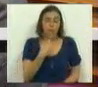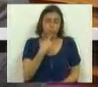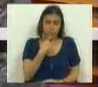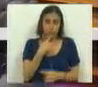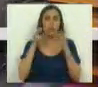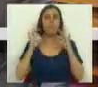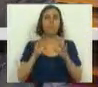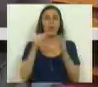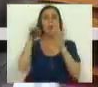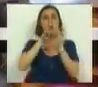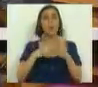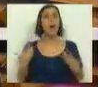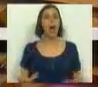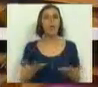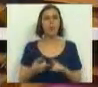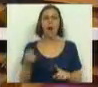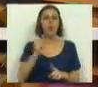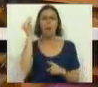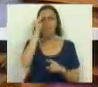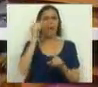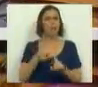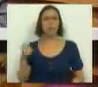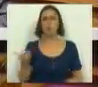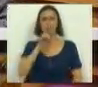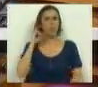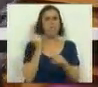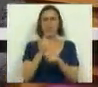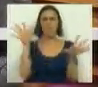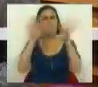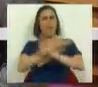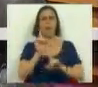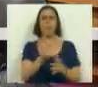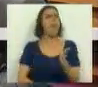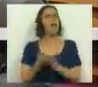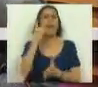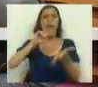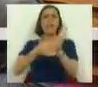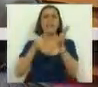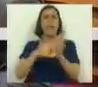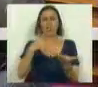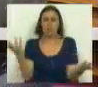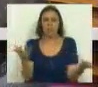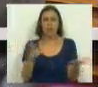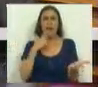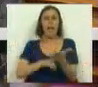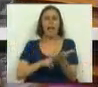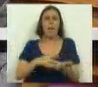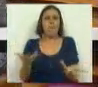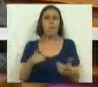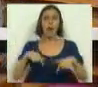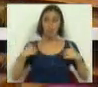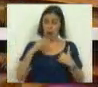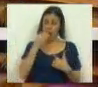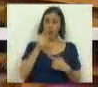relativamente ao programa em vigor. Não é falsificando a exigência. Não é criando testes que são insuscetíveis de serem realizados pelos